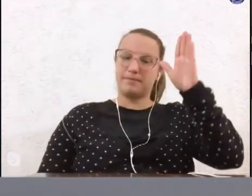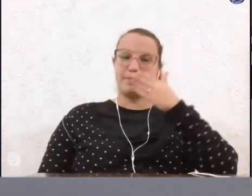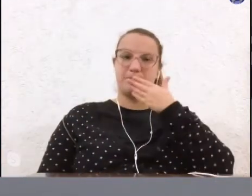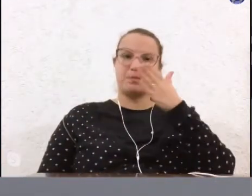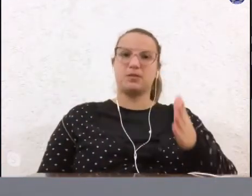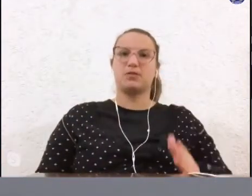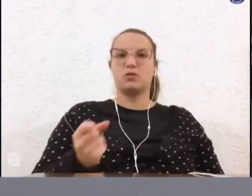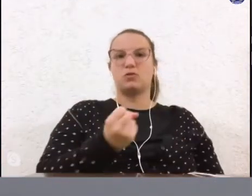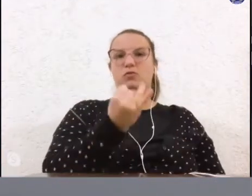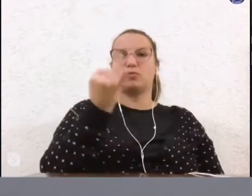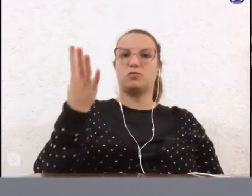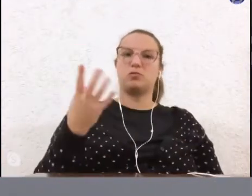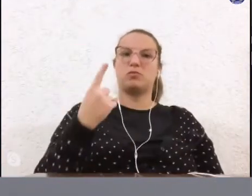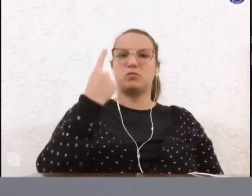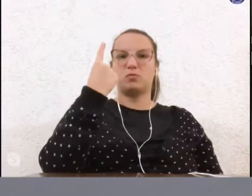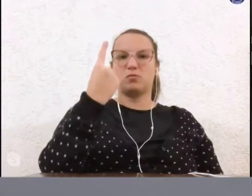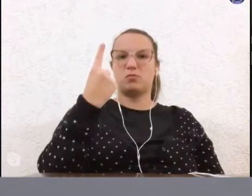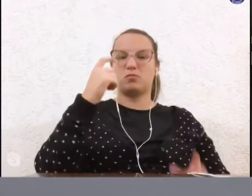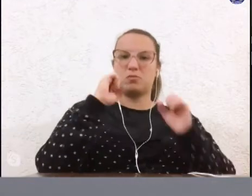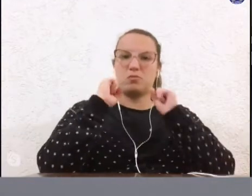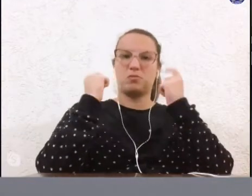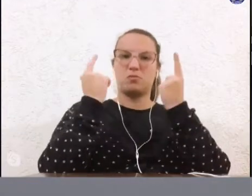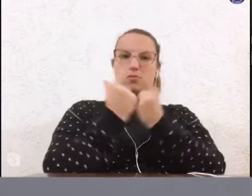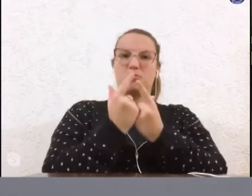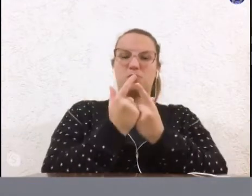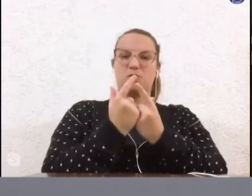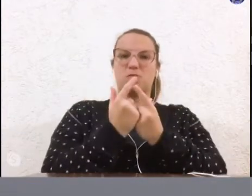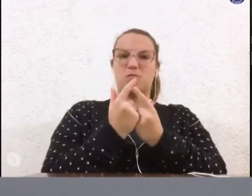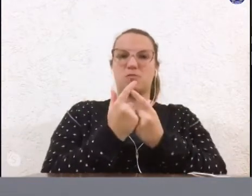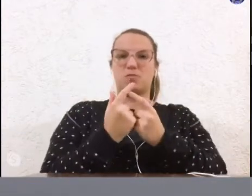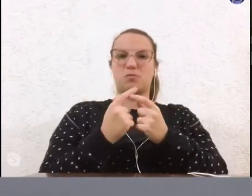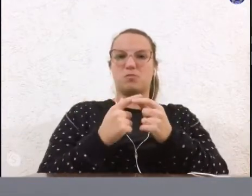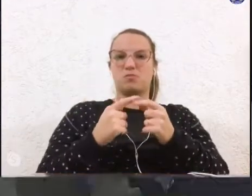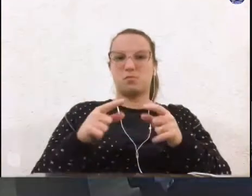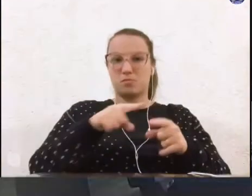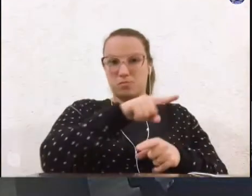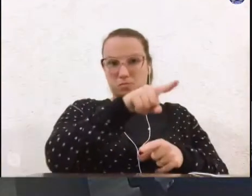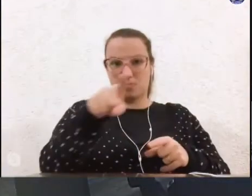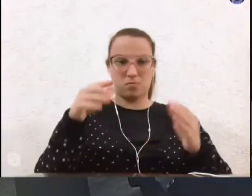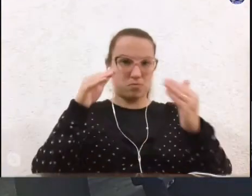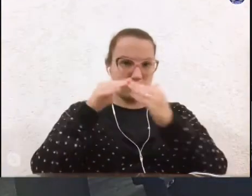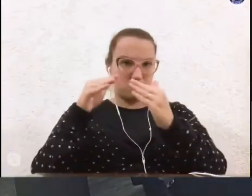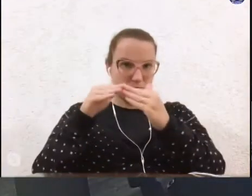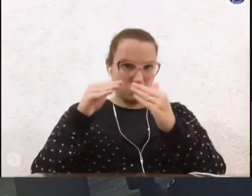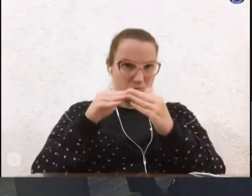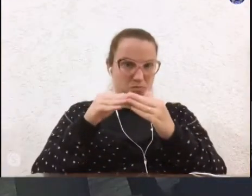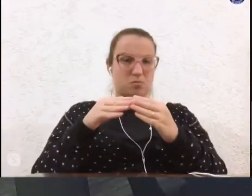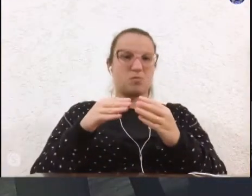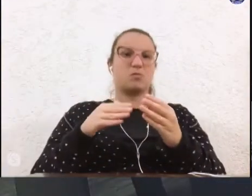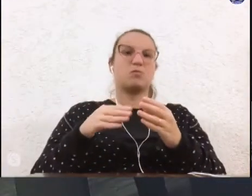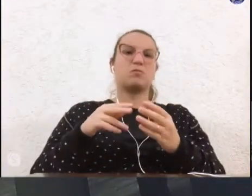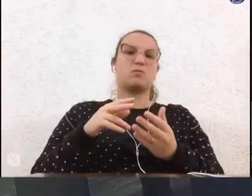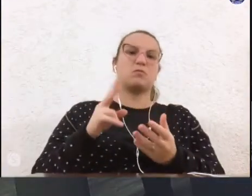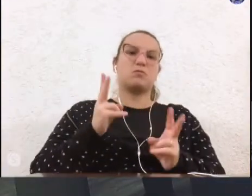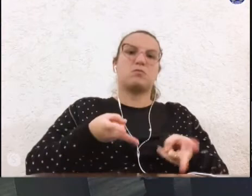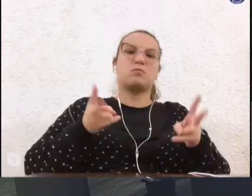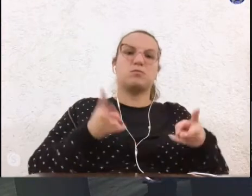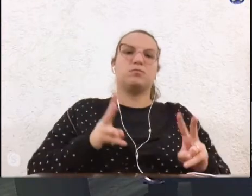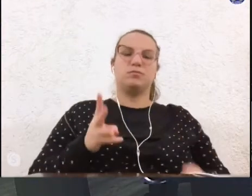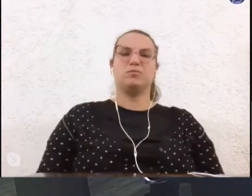sessões uma sessão vou colocar a participação do plenário senhores vereadores que forem favoráveis com o adiamento por uma sessão permaneçam como estão